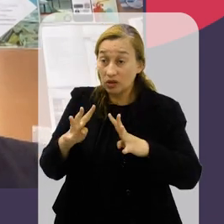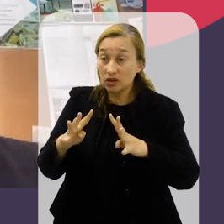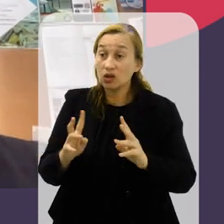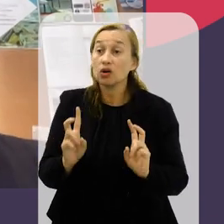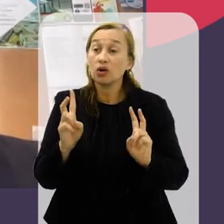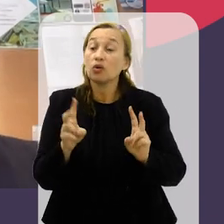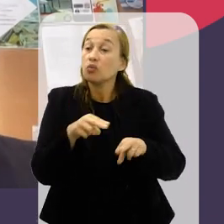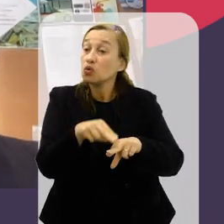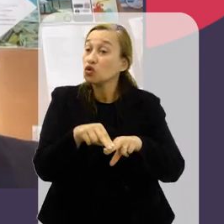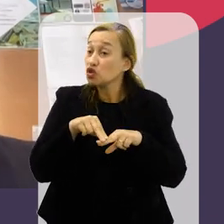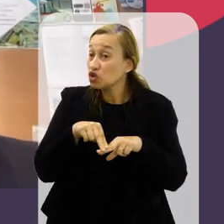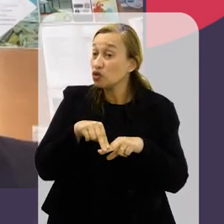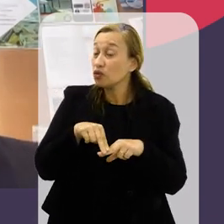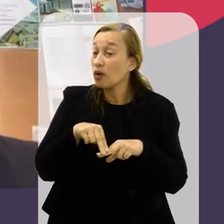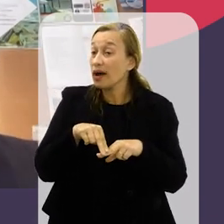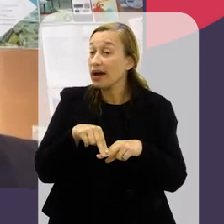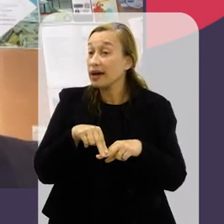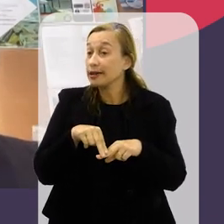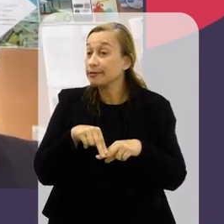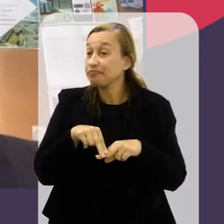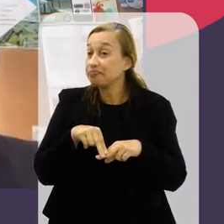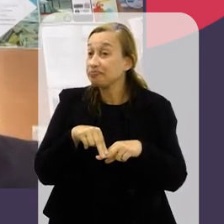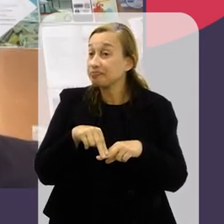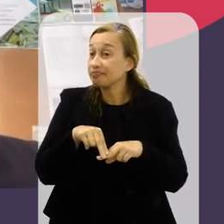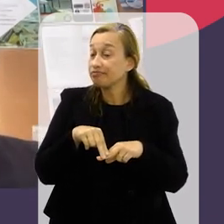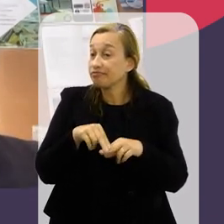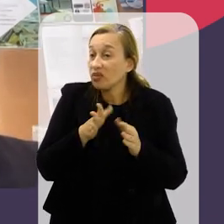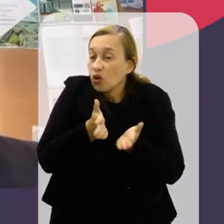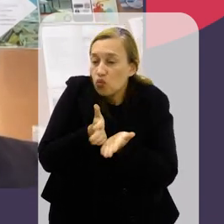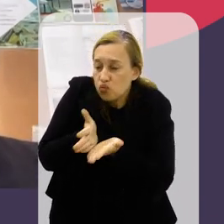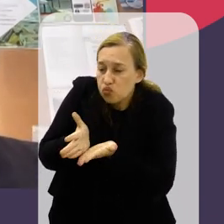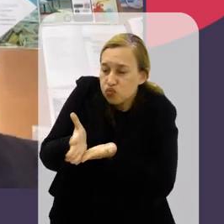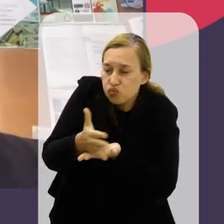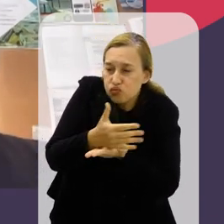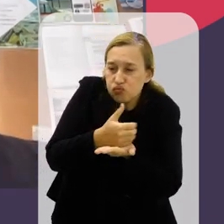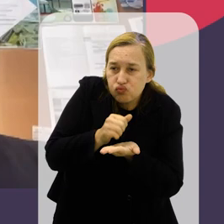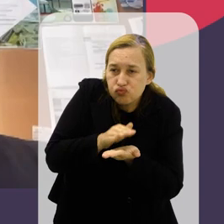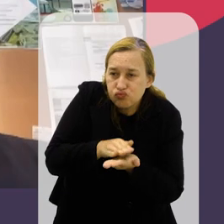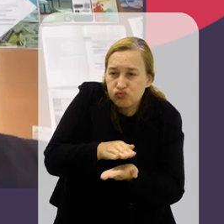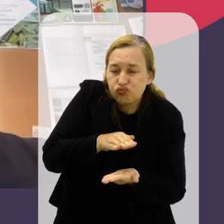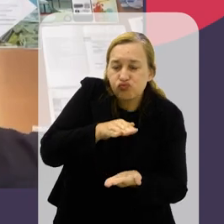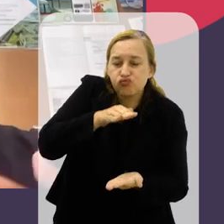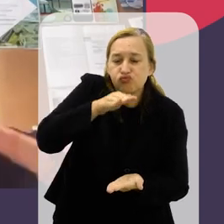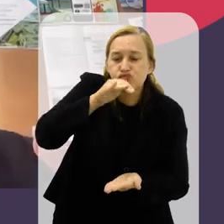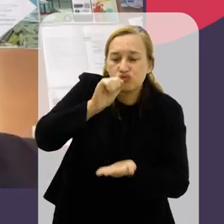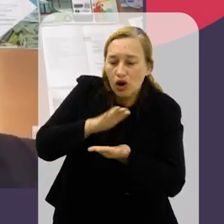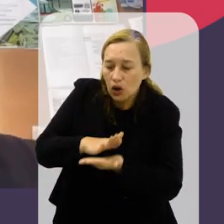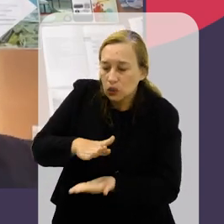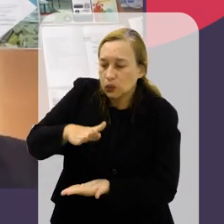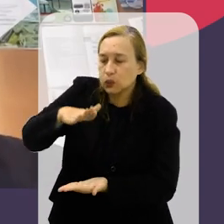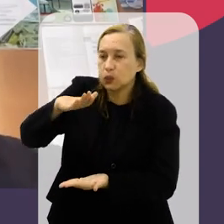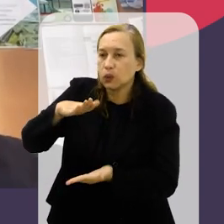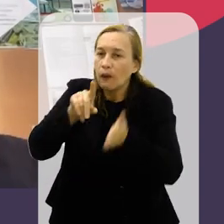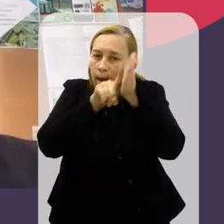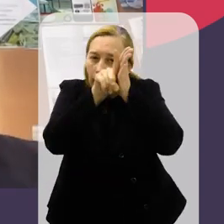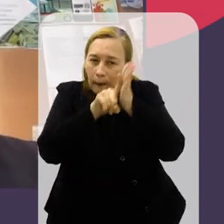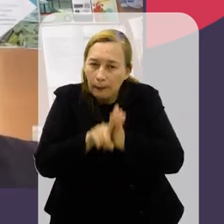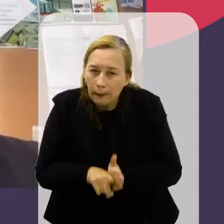repercutido, chamado bastante atenção em função desse volume de